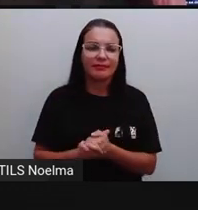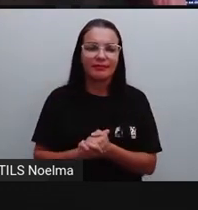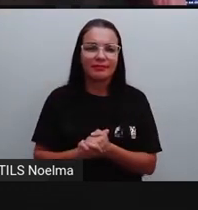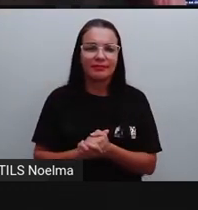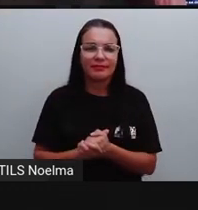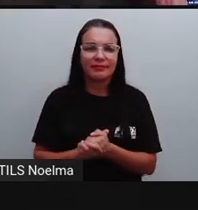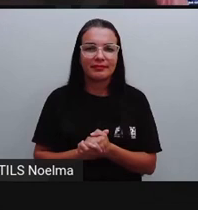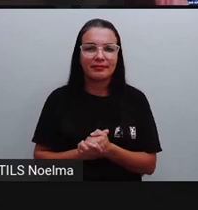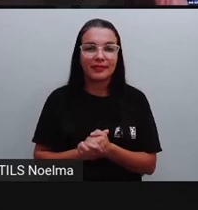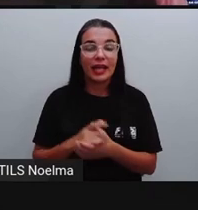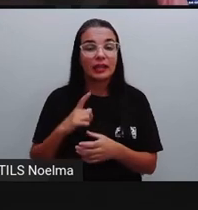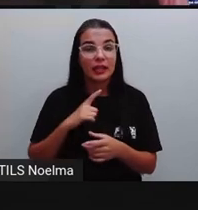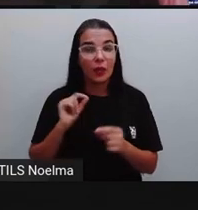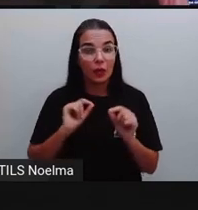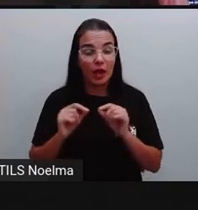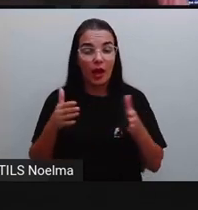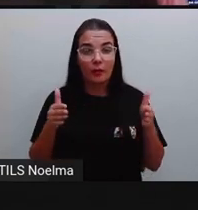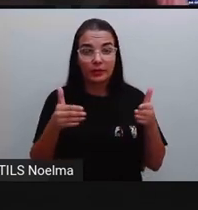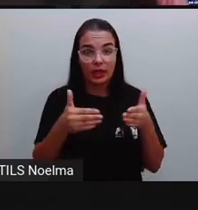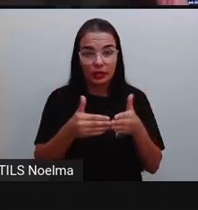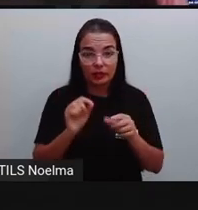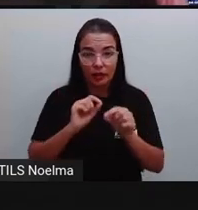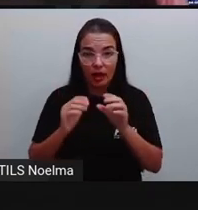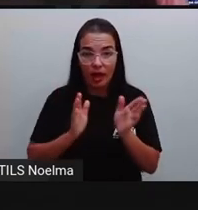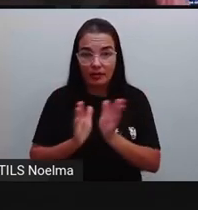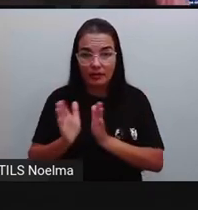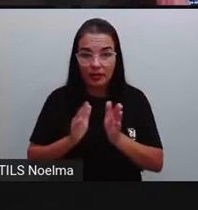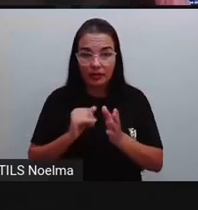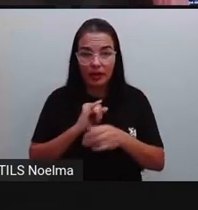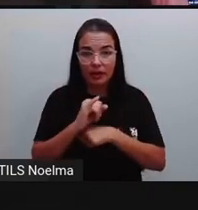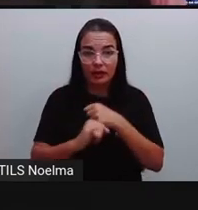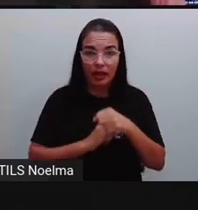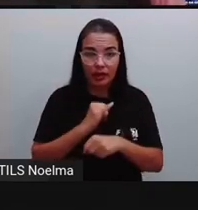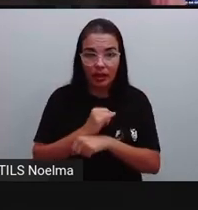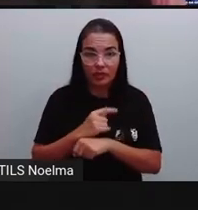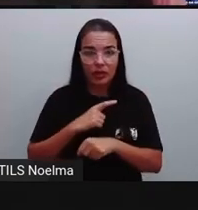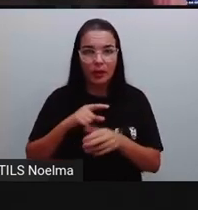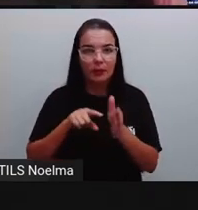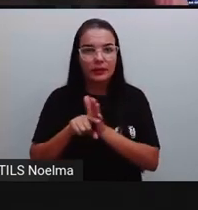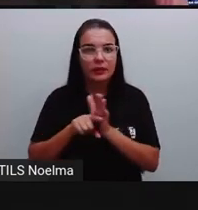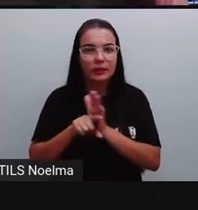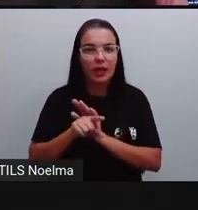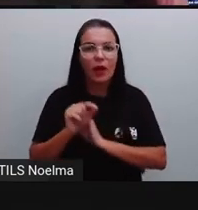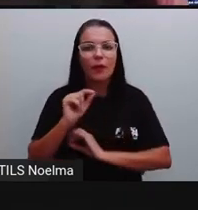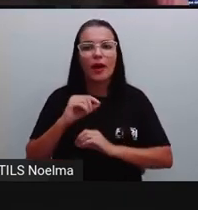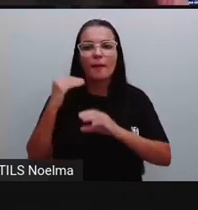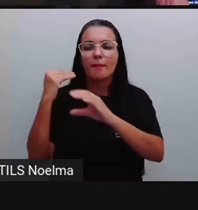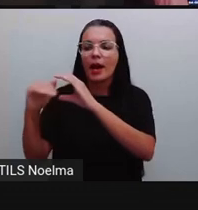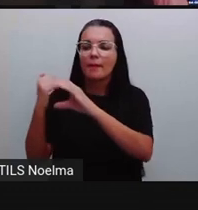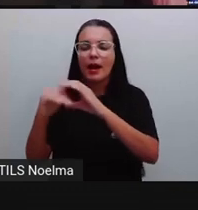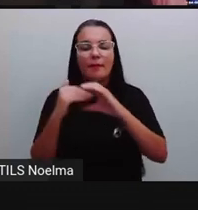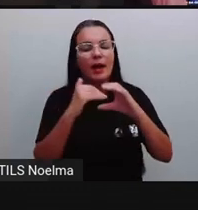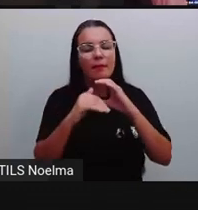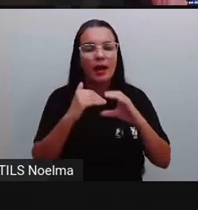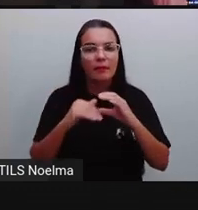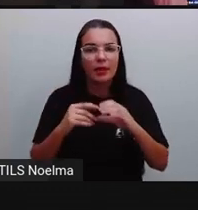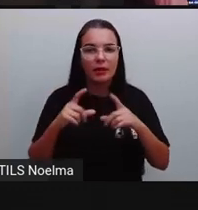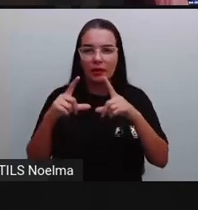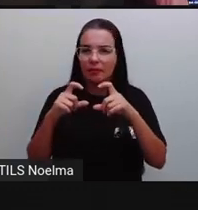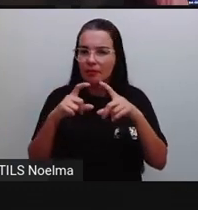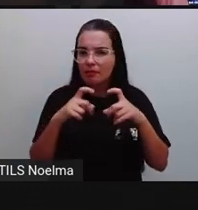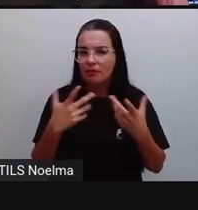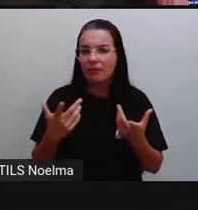Da internet. Dentre os objetivos do acesso à internet, pesquisados, o envio recepimento de mensagens, de voz ou imagens,